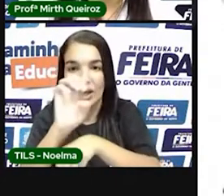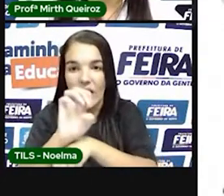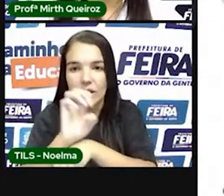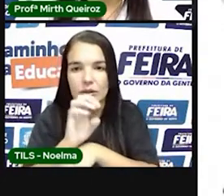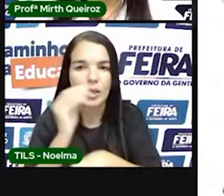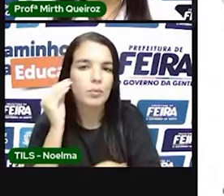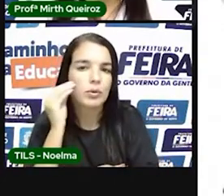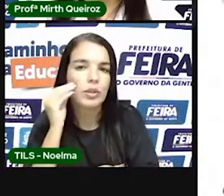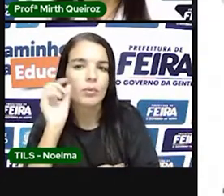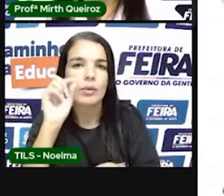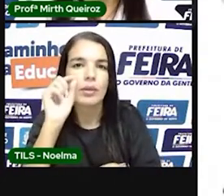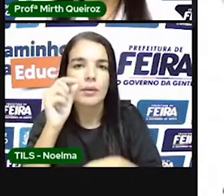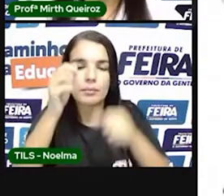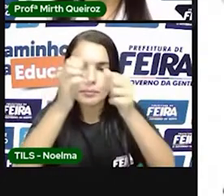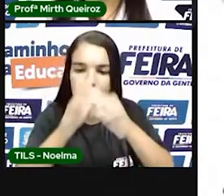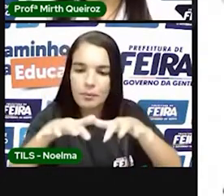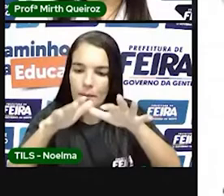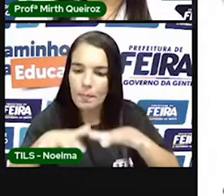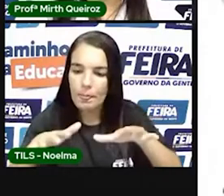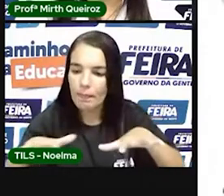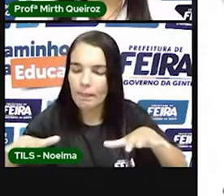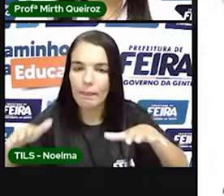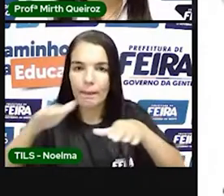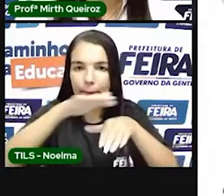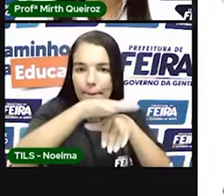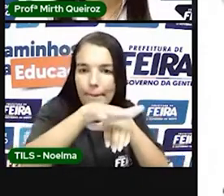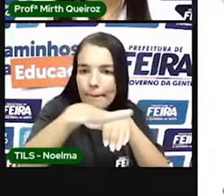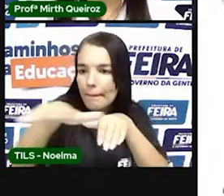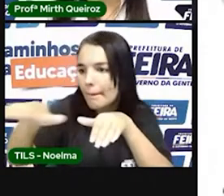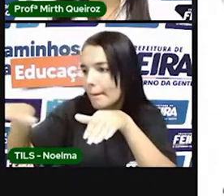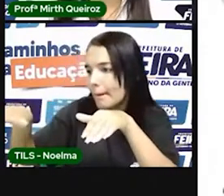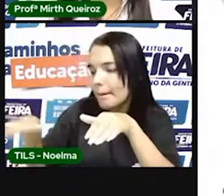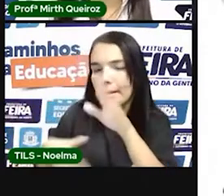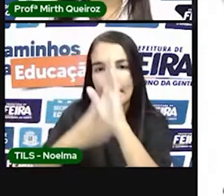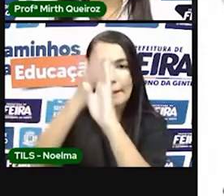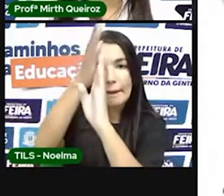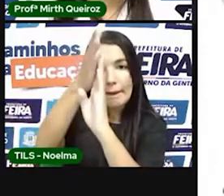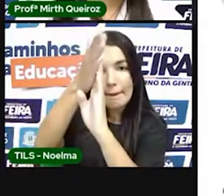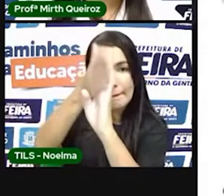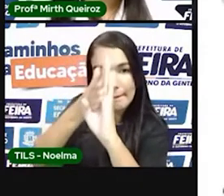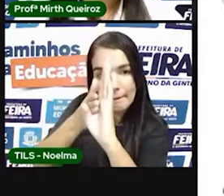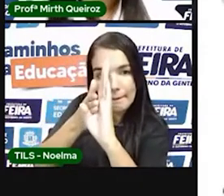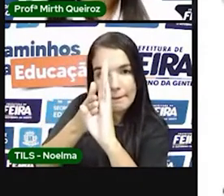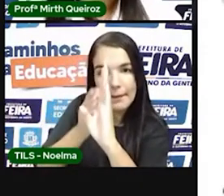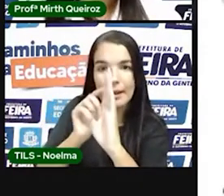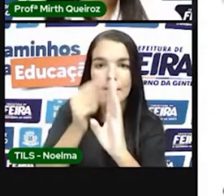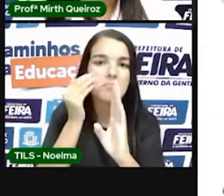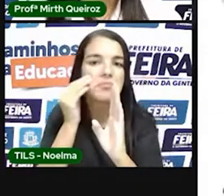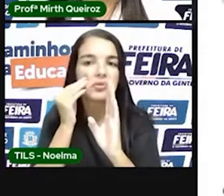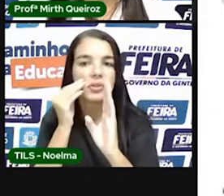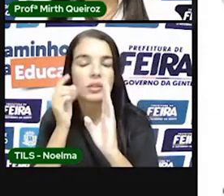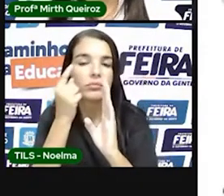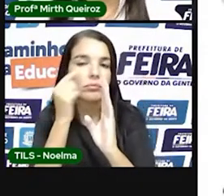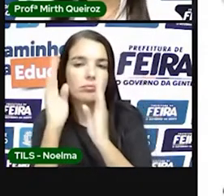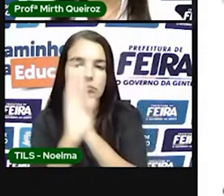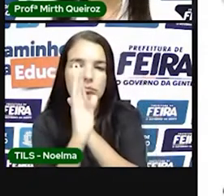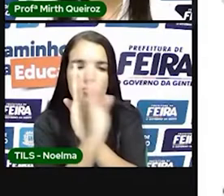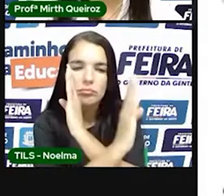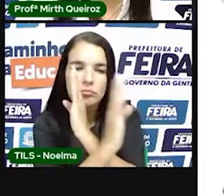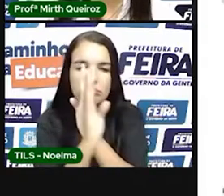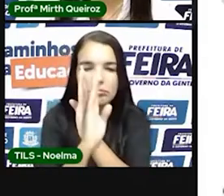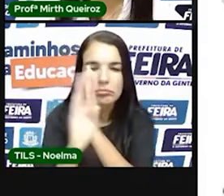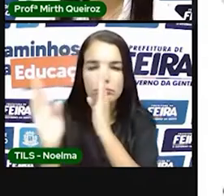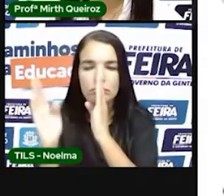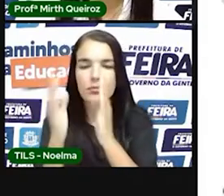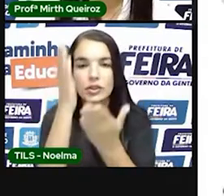brasileiro até o limite estabelecido pelo Tratado de Tordesilha, né? A linha imaginária que dividiu o